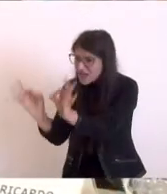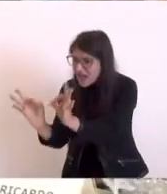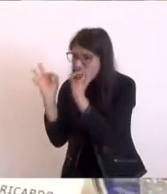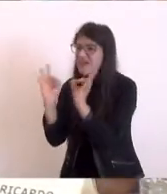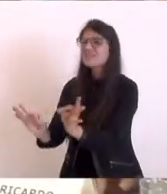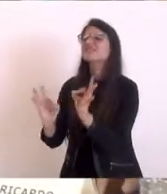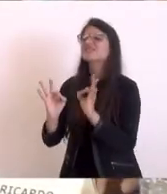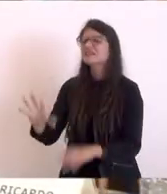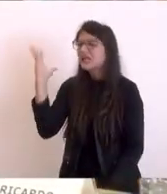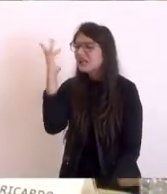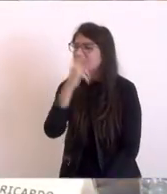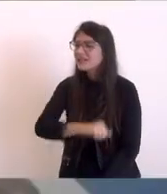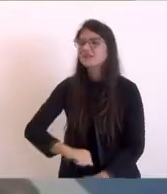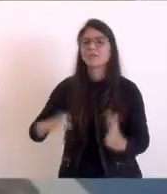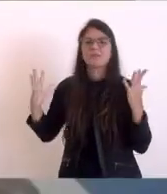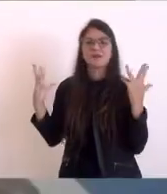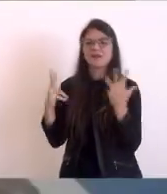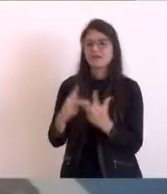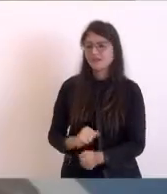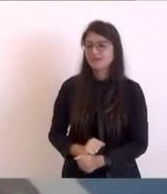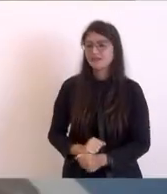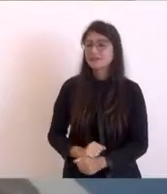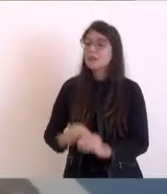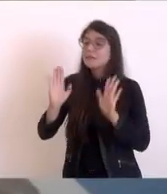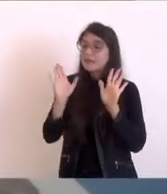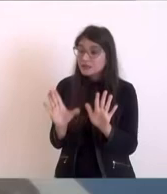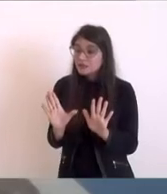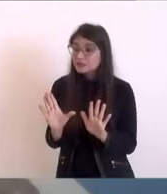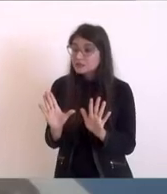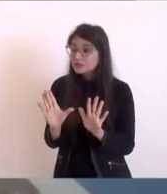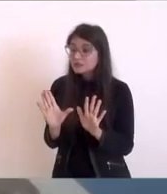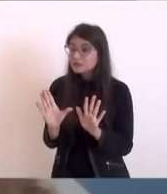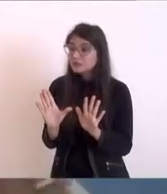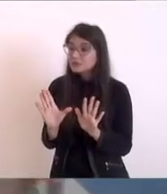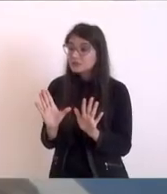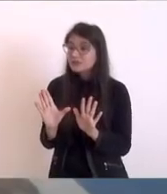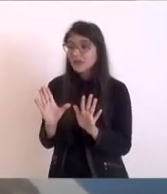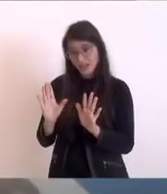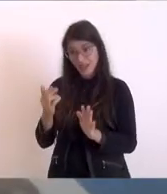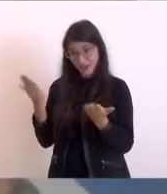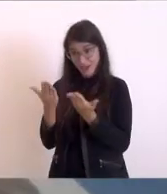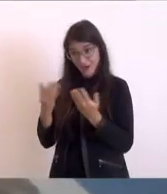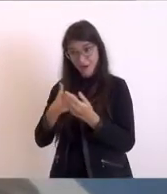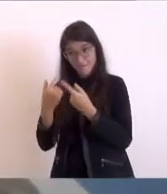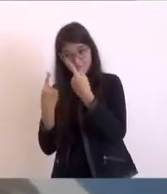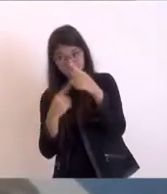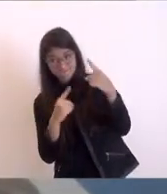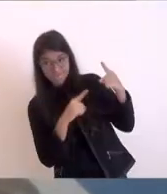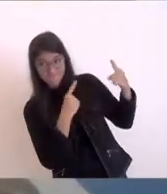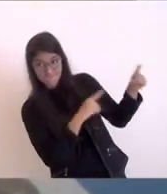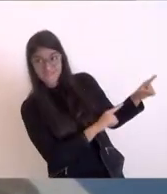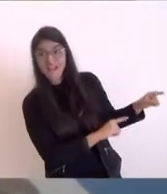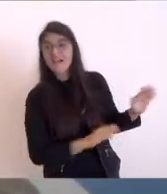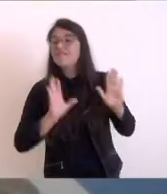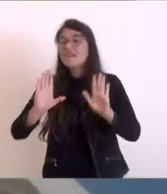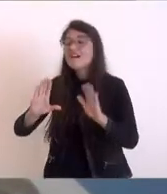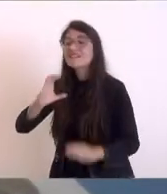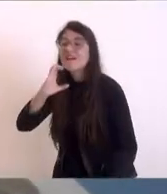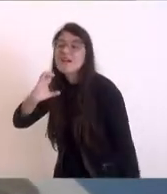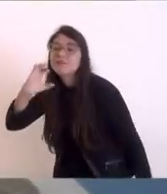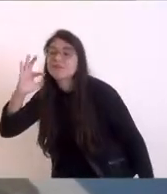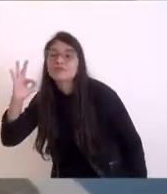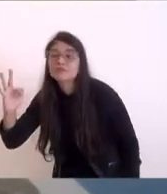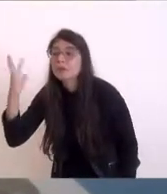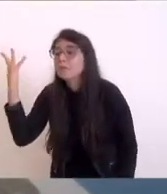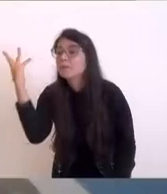maravilhosa não é mas a nossa região agora eu vou provocar as outras regiões é a mais bonita